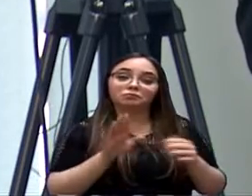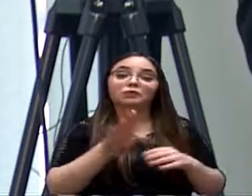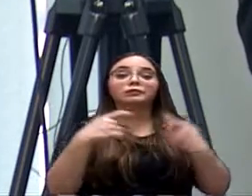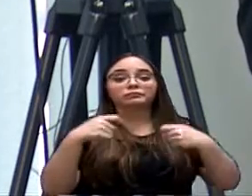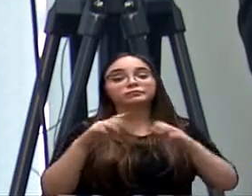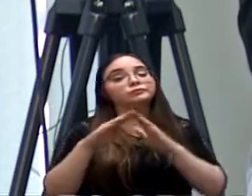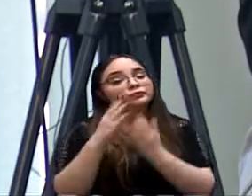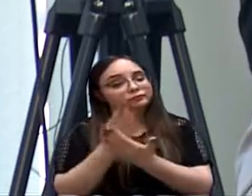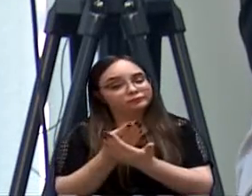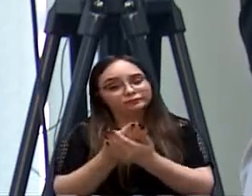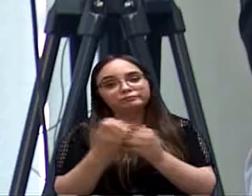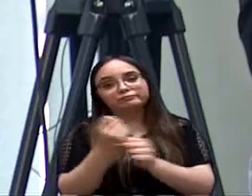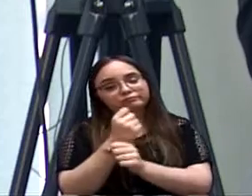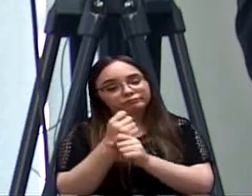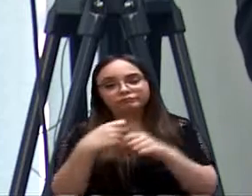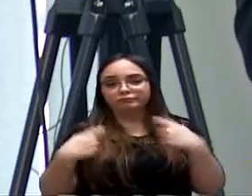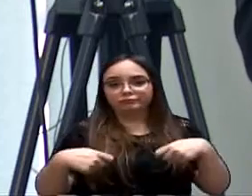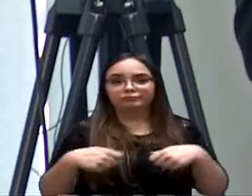da escola.